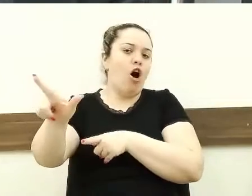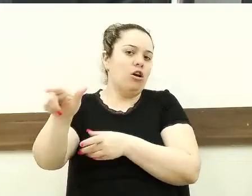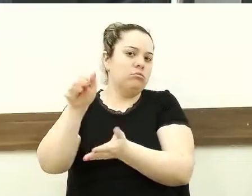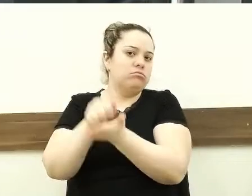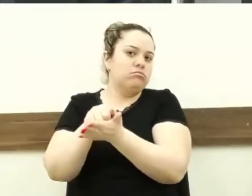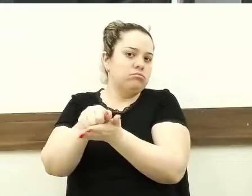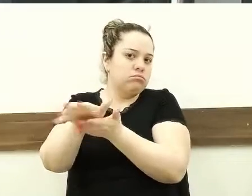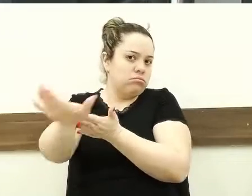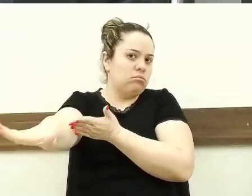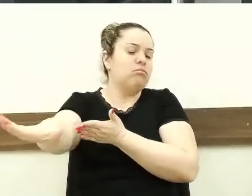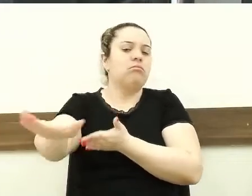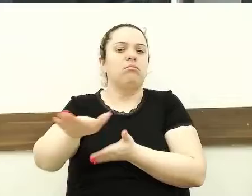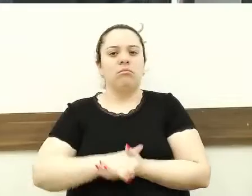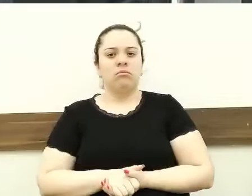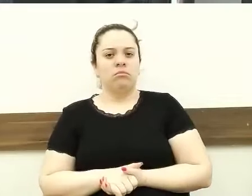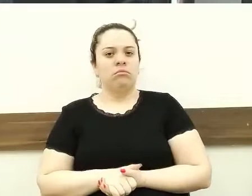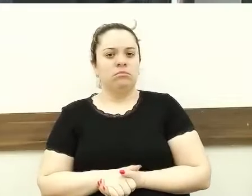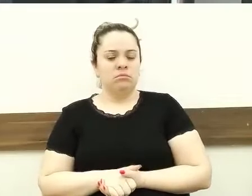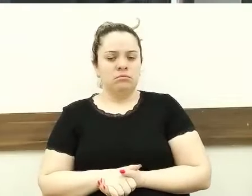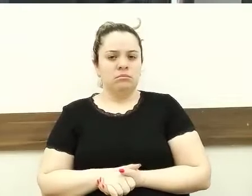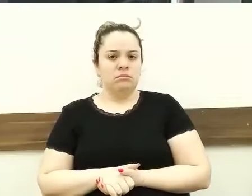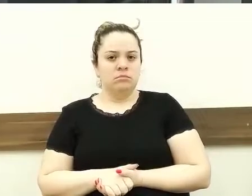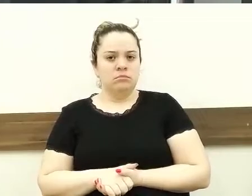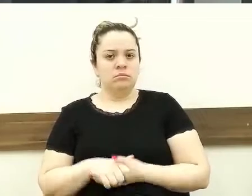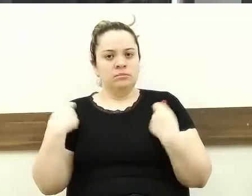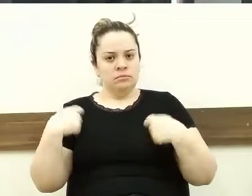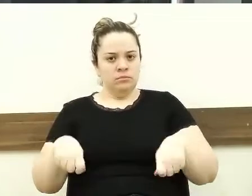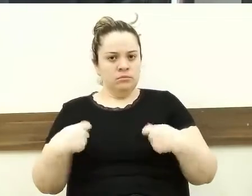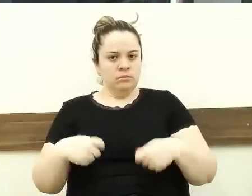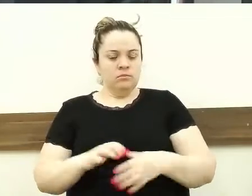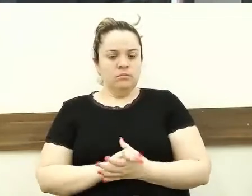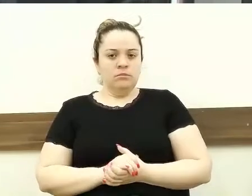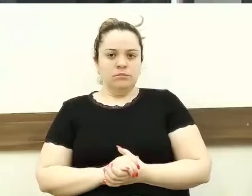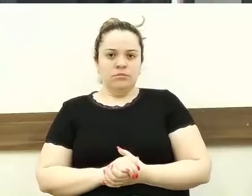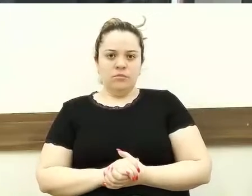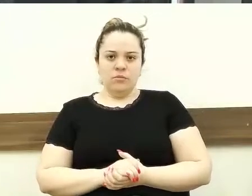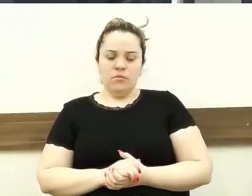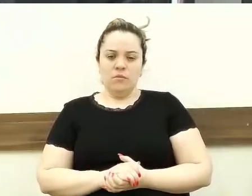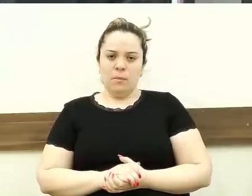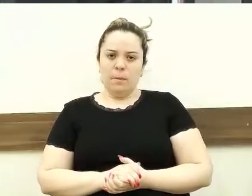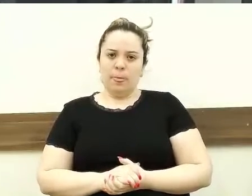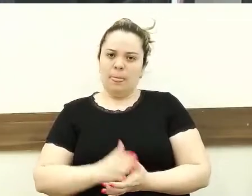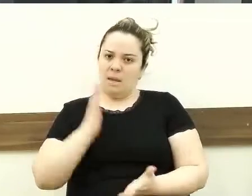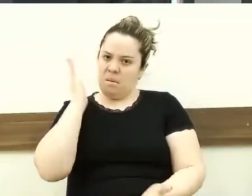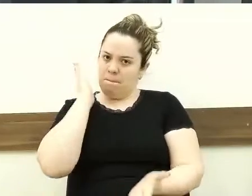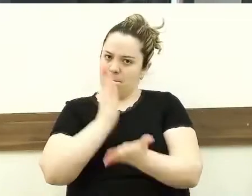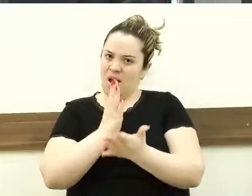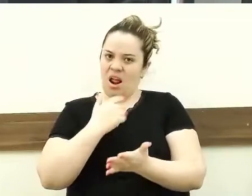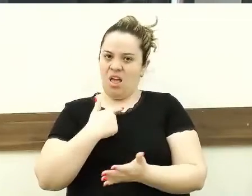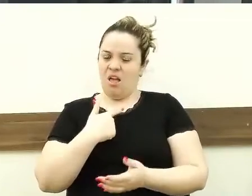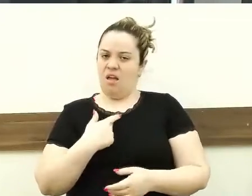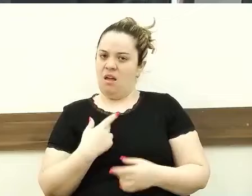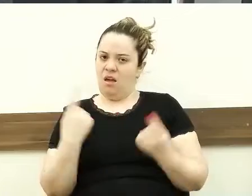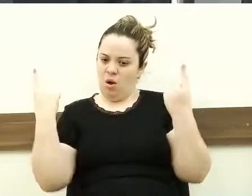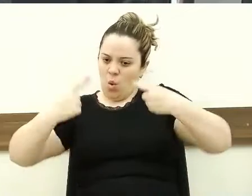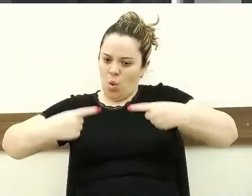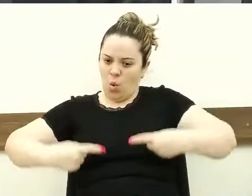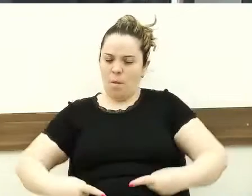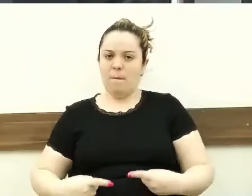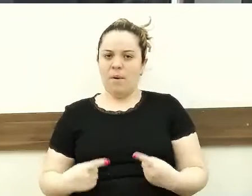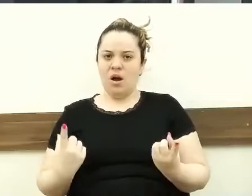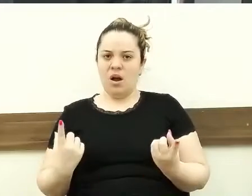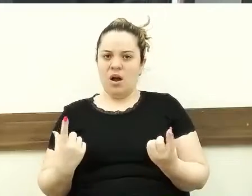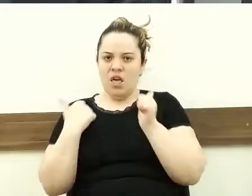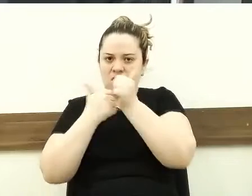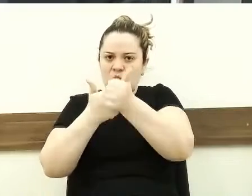município, parar com a tal situação que ele é companheiro político. É companheiro político na época da campanha.